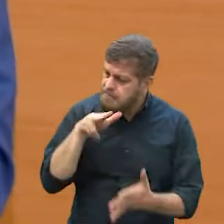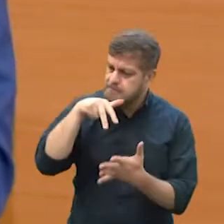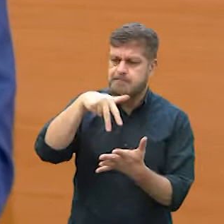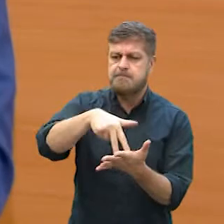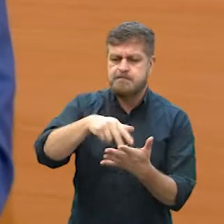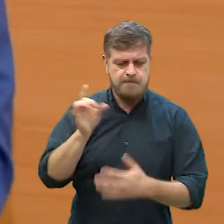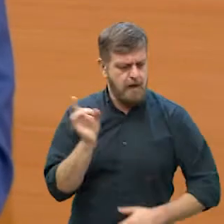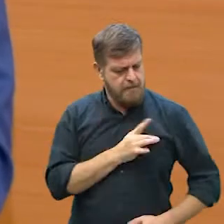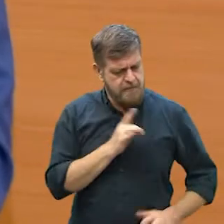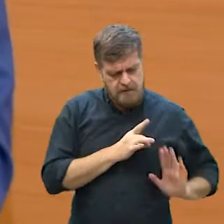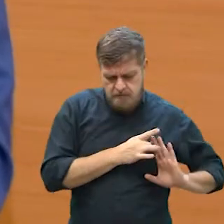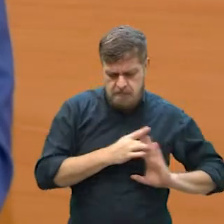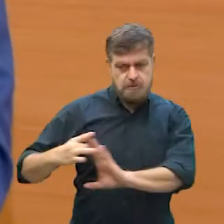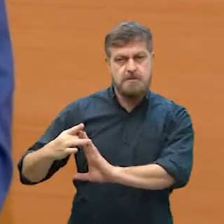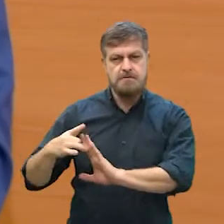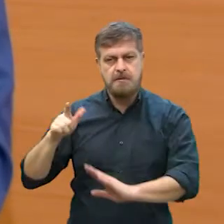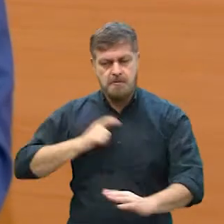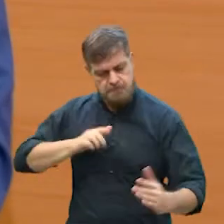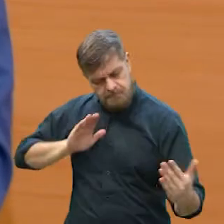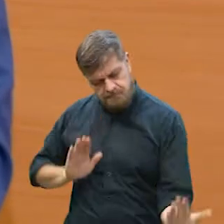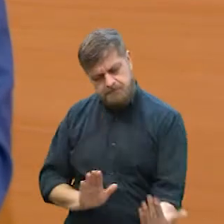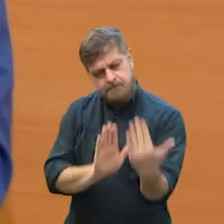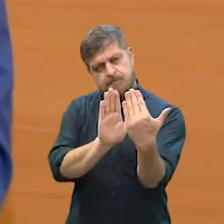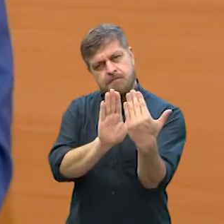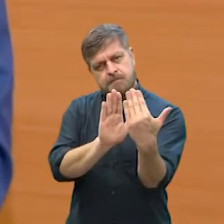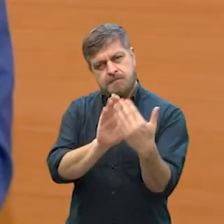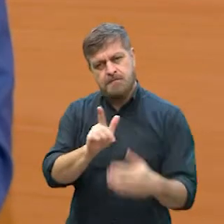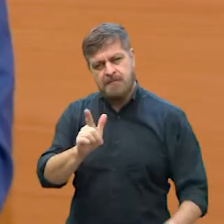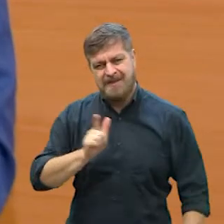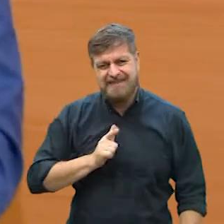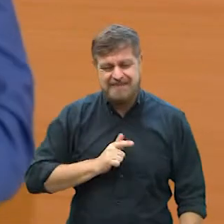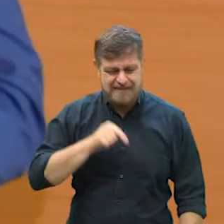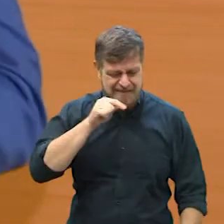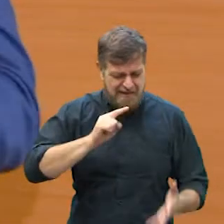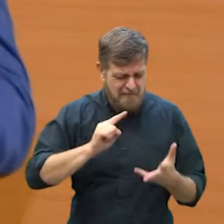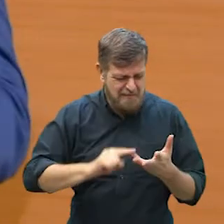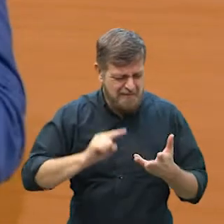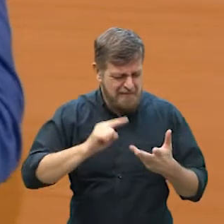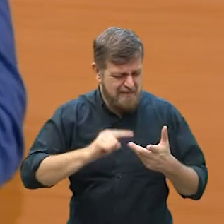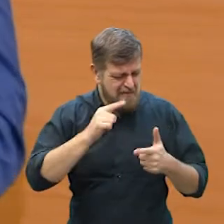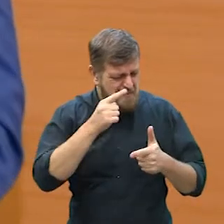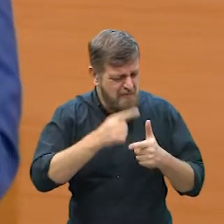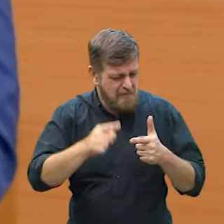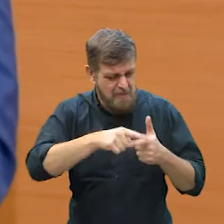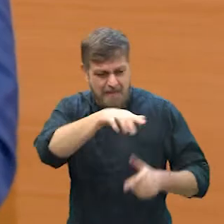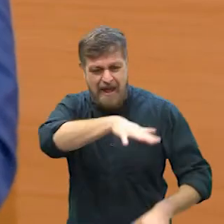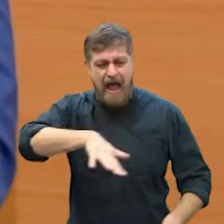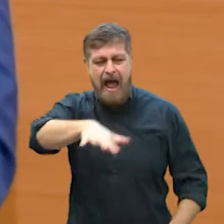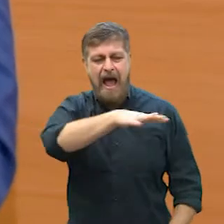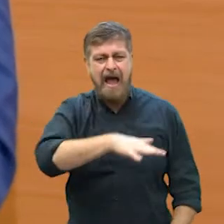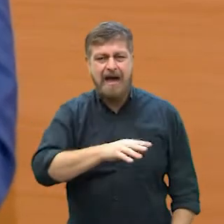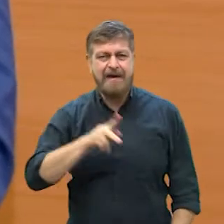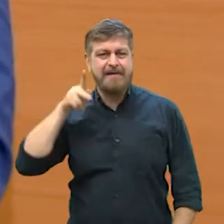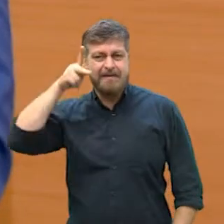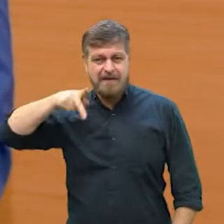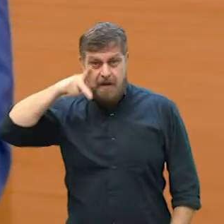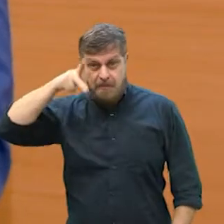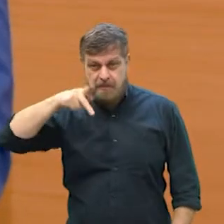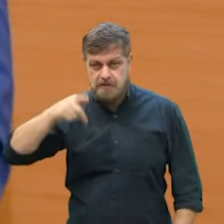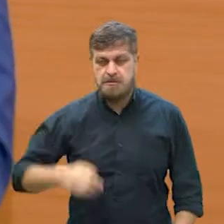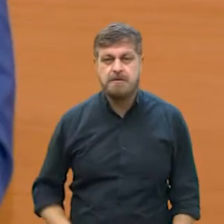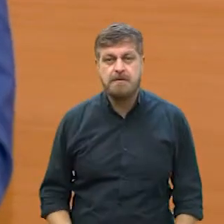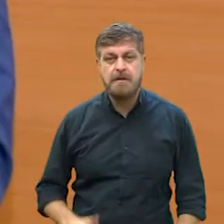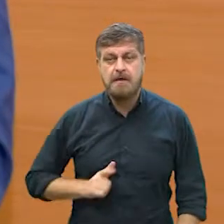à frente, não tive medo de enfrentar, vamos dizer, as mazelas aí do poder público e